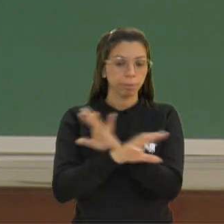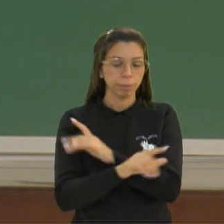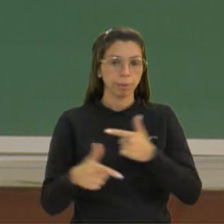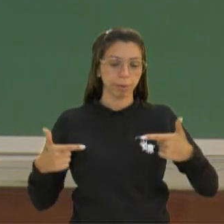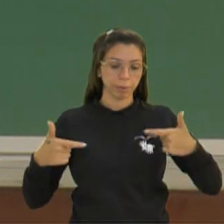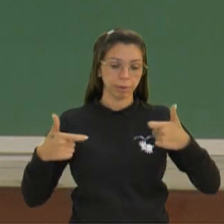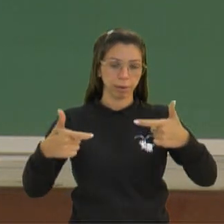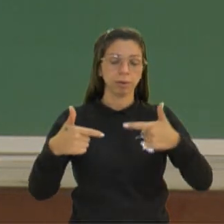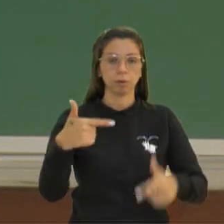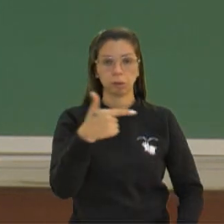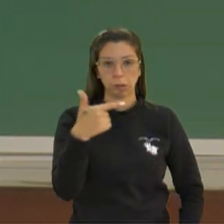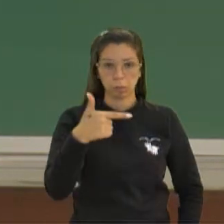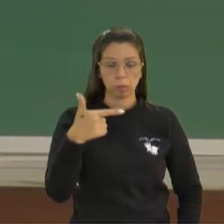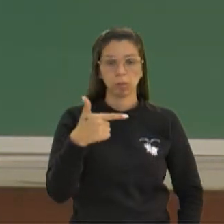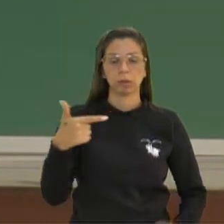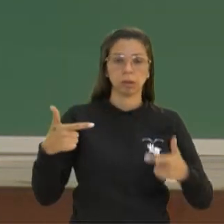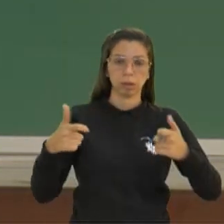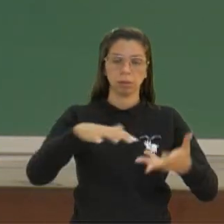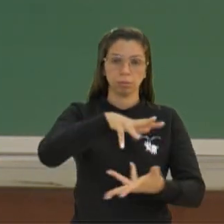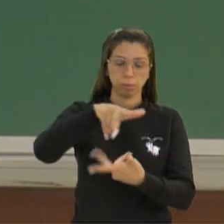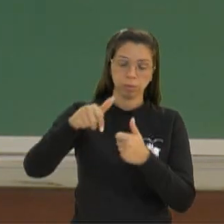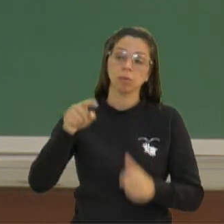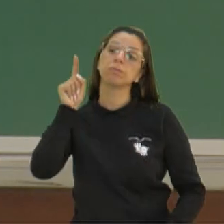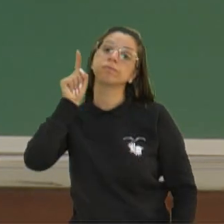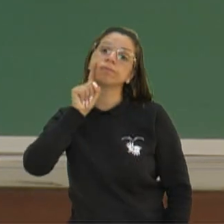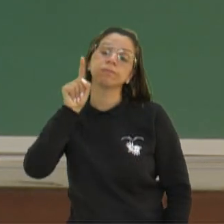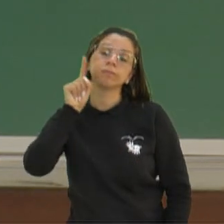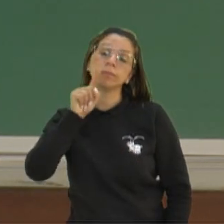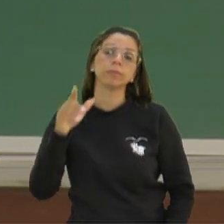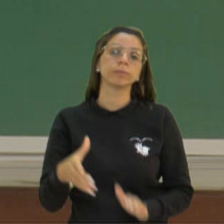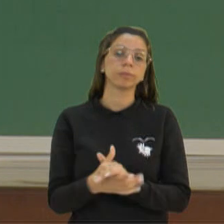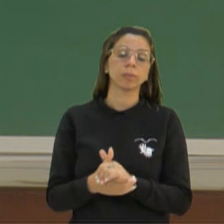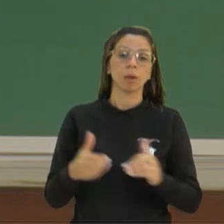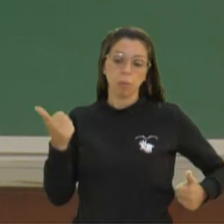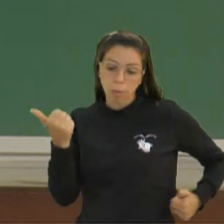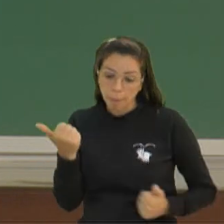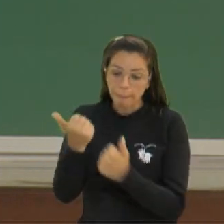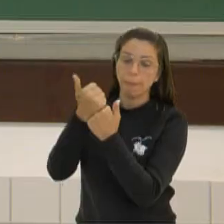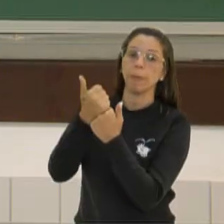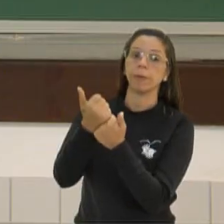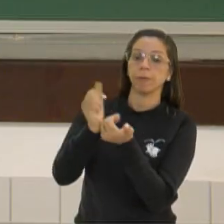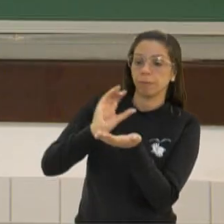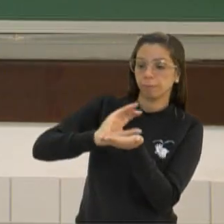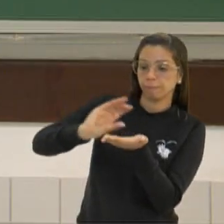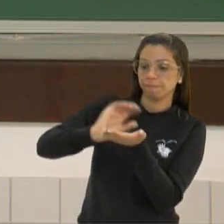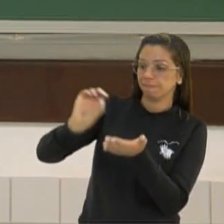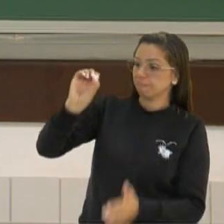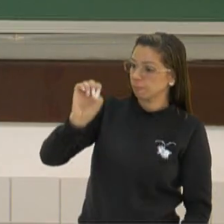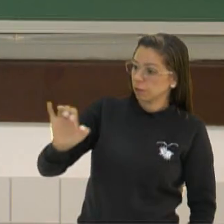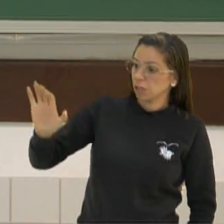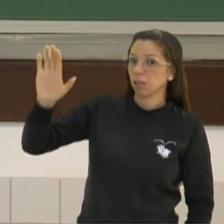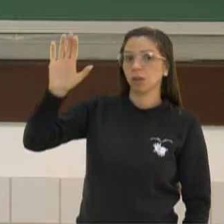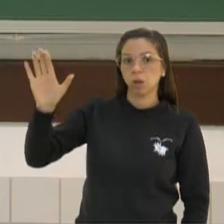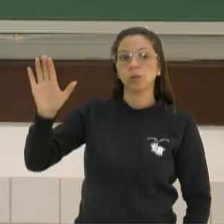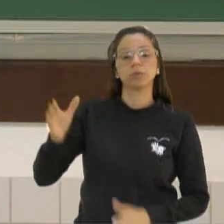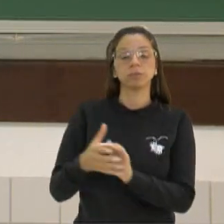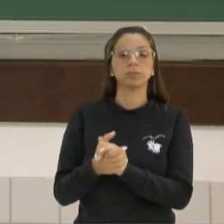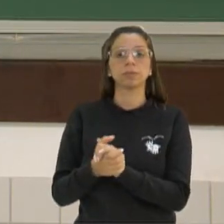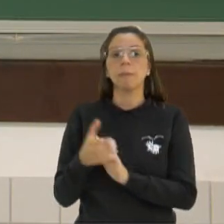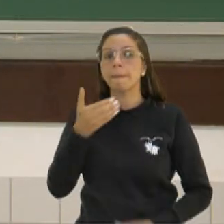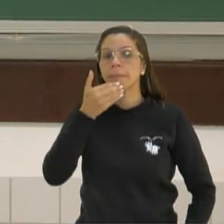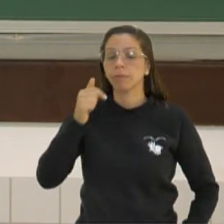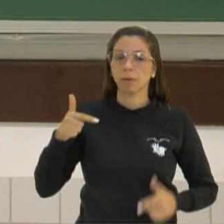Após a Segunda Guerra Mundial, os Estados Unidos, que deu apoio financeiro para que a Europa se reerguesse da guerra.